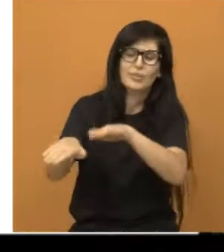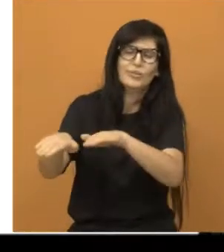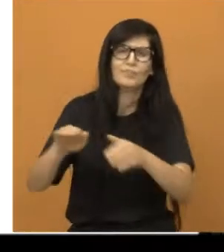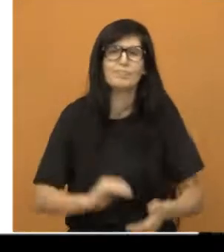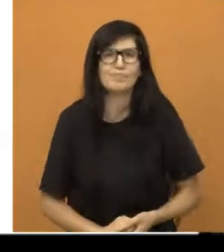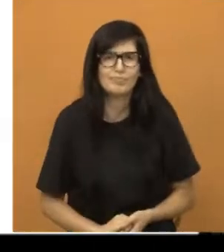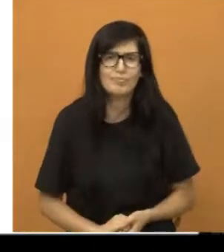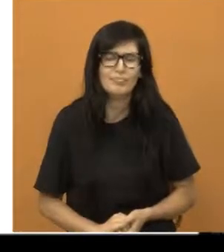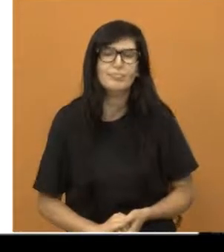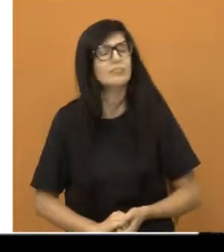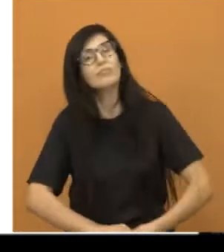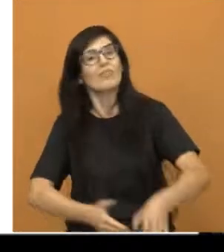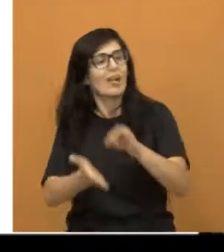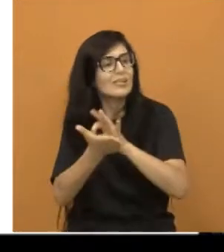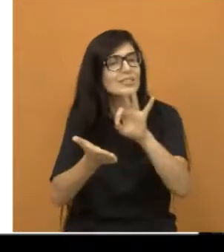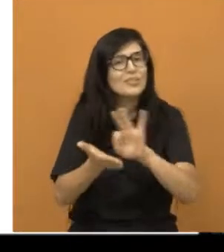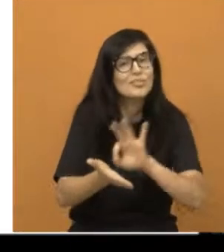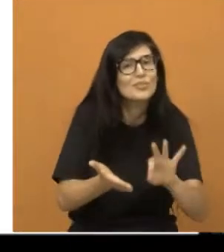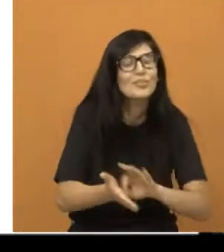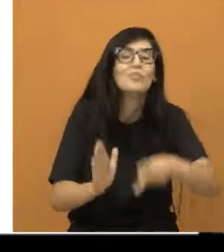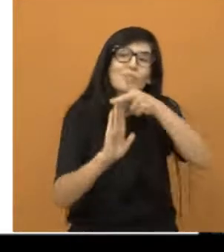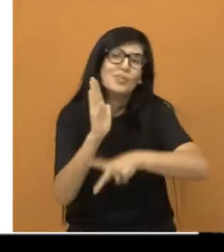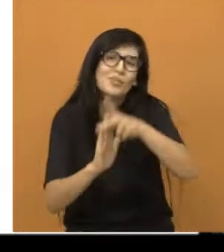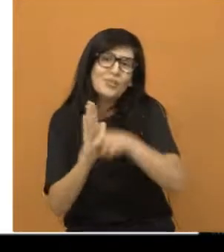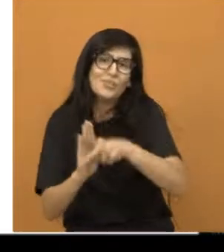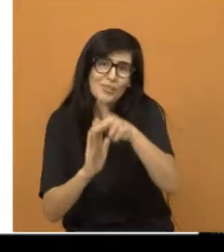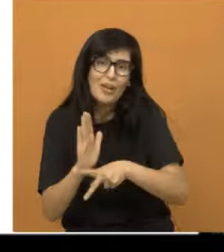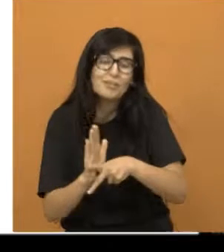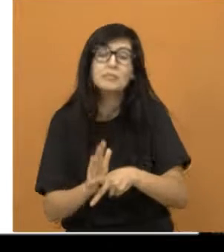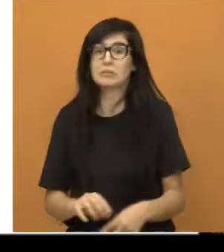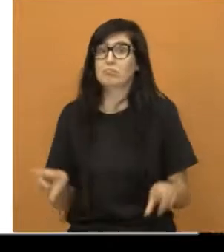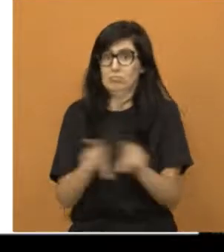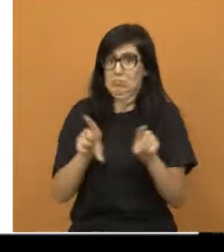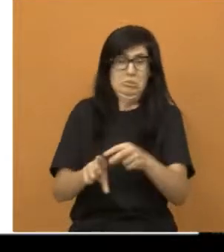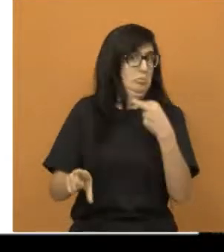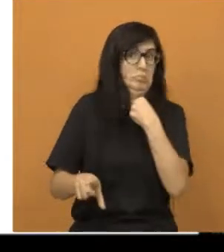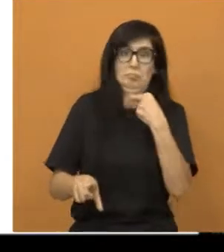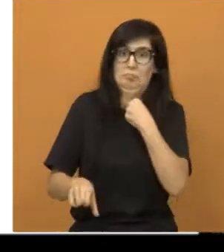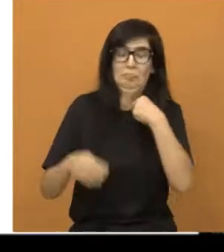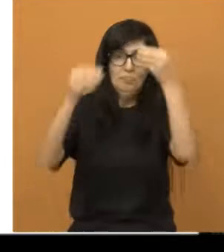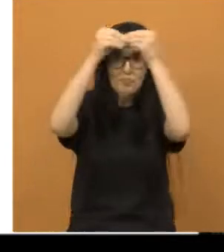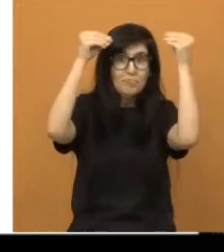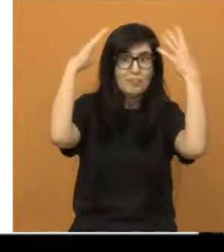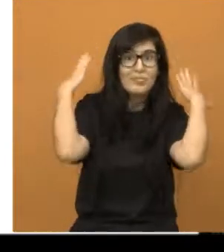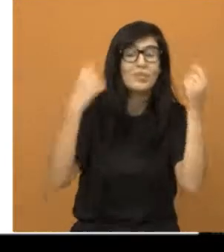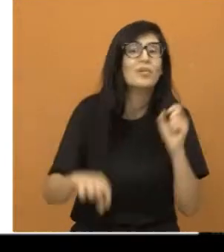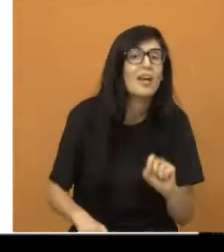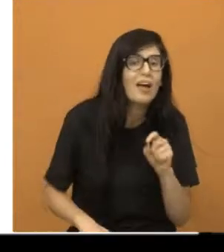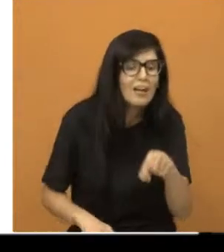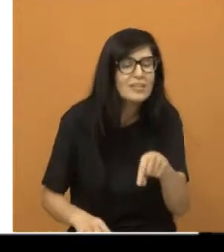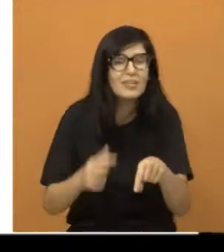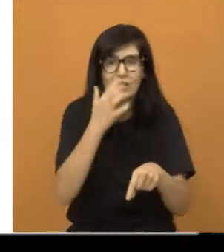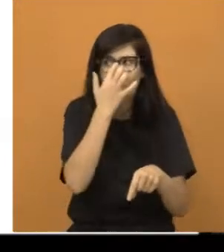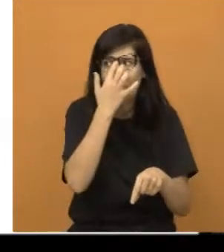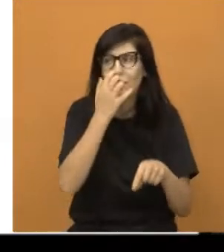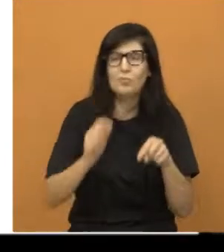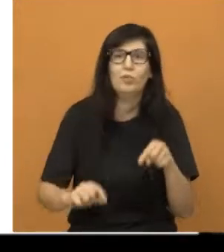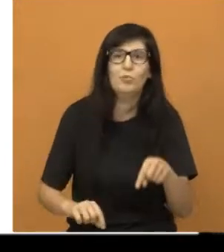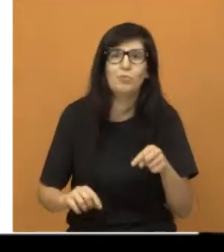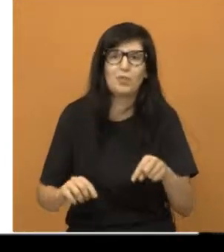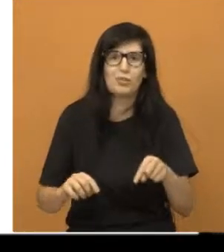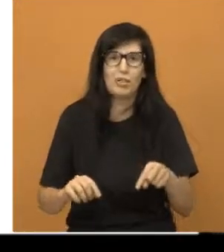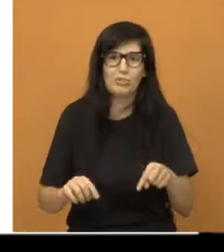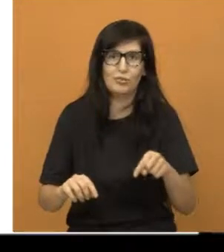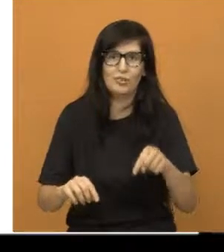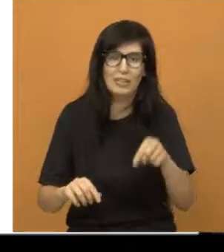E aqui, então, a assinatura dos projetos, junto também, não podemos esquecer, que é um patrimônio público. Aquele casarão